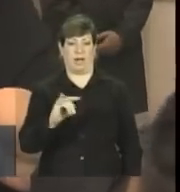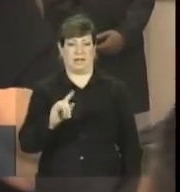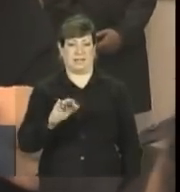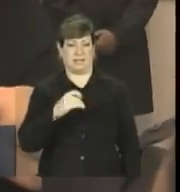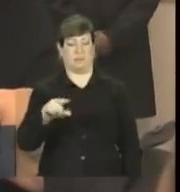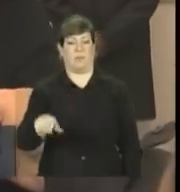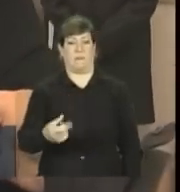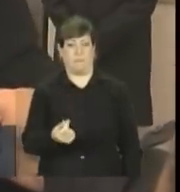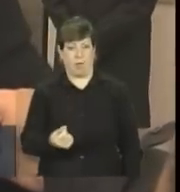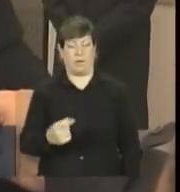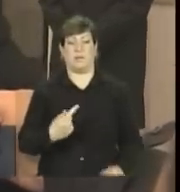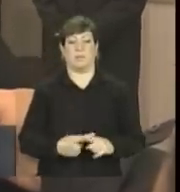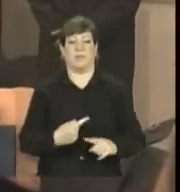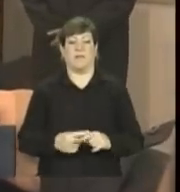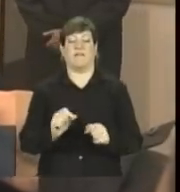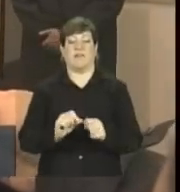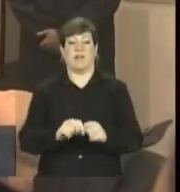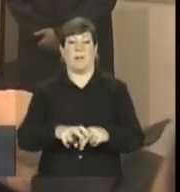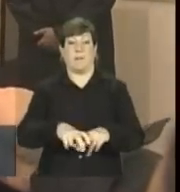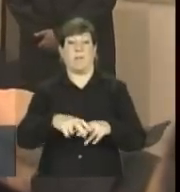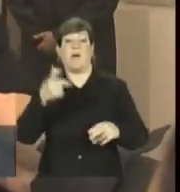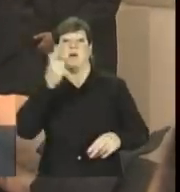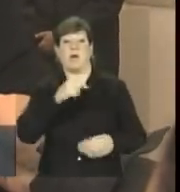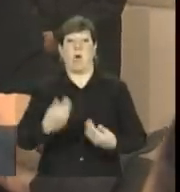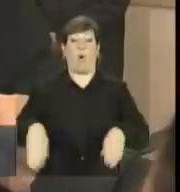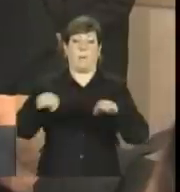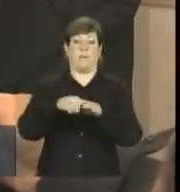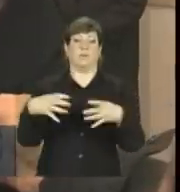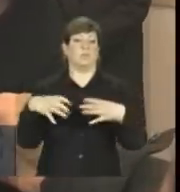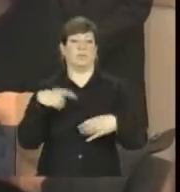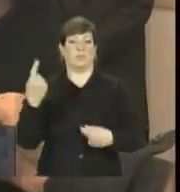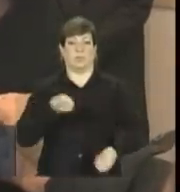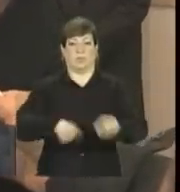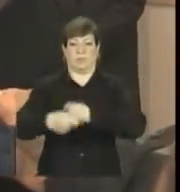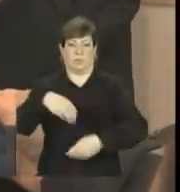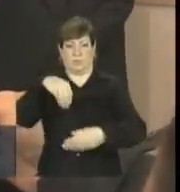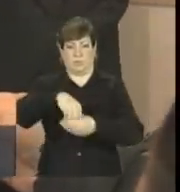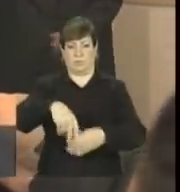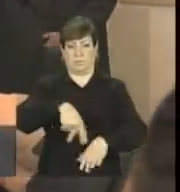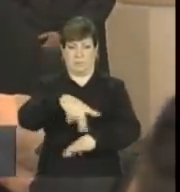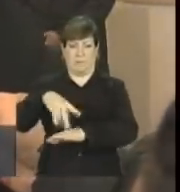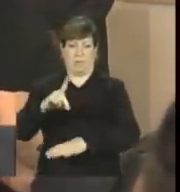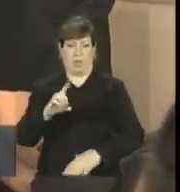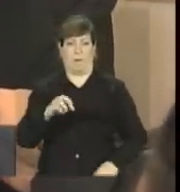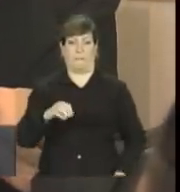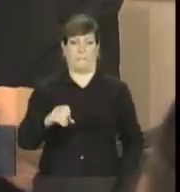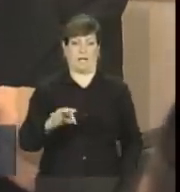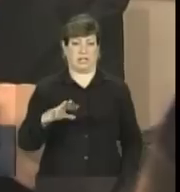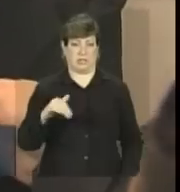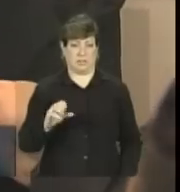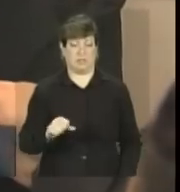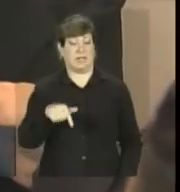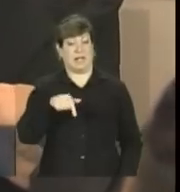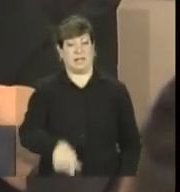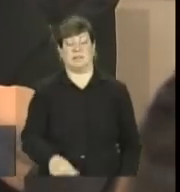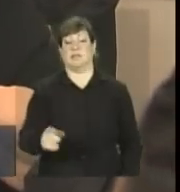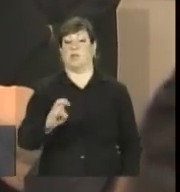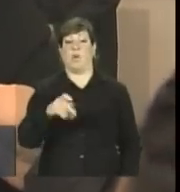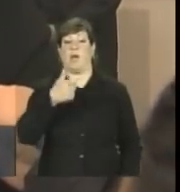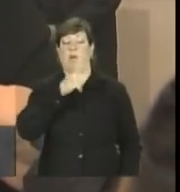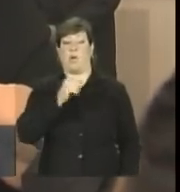é produzida por ganhos de competitividade das economias domésticas. Essa não é um ganho de